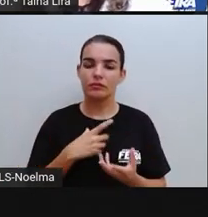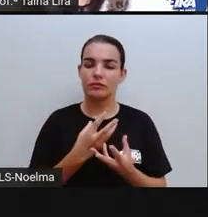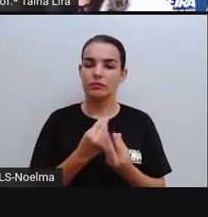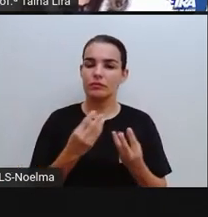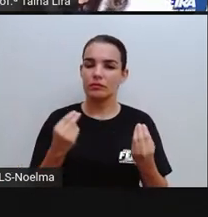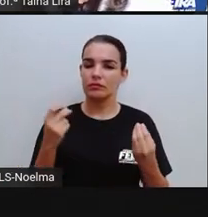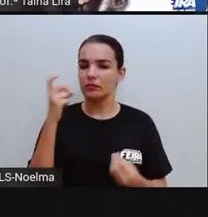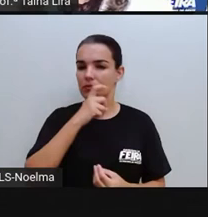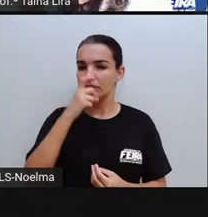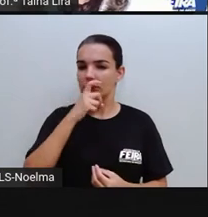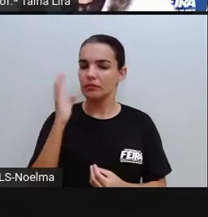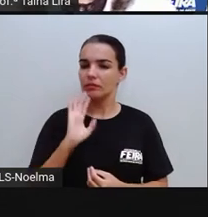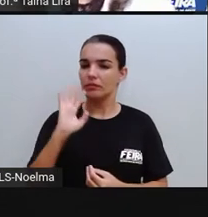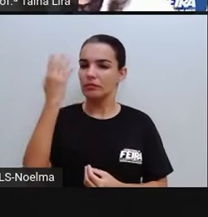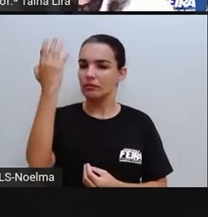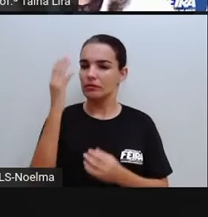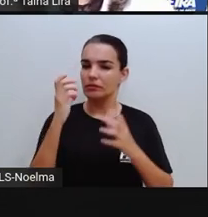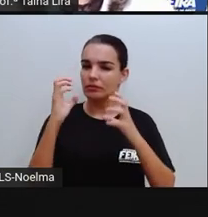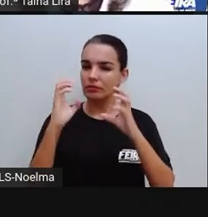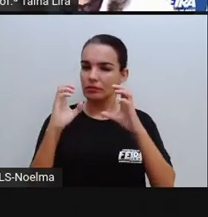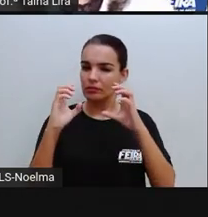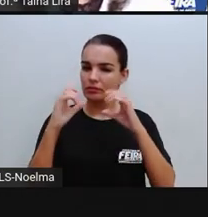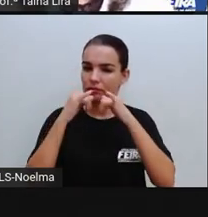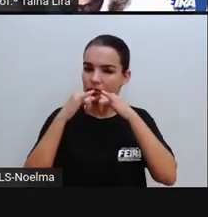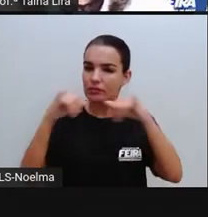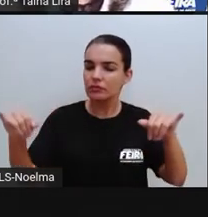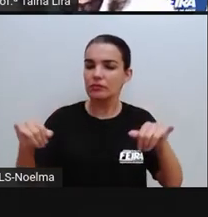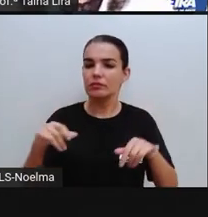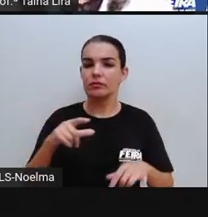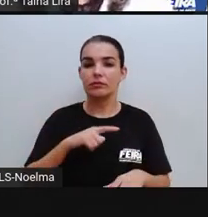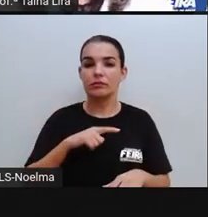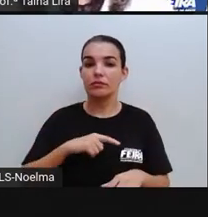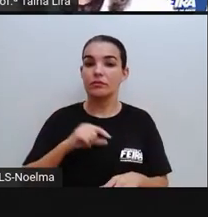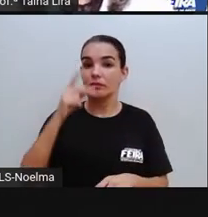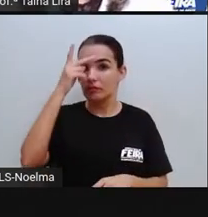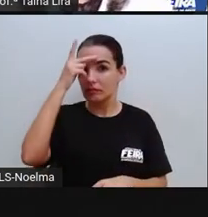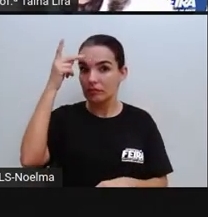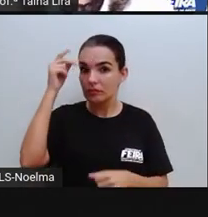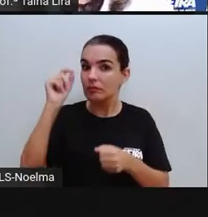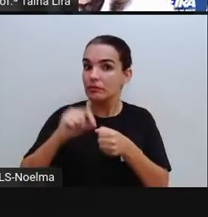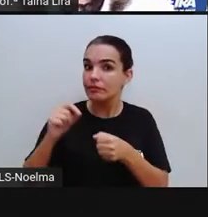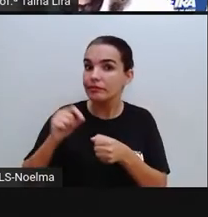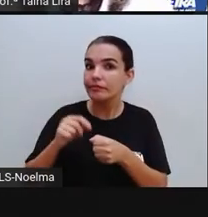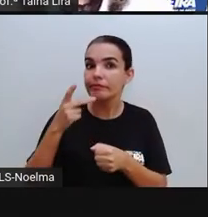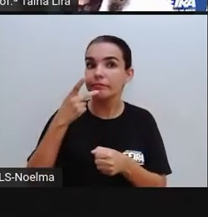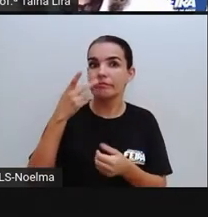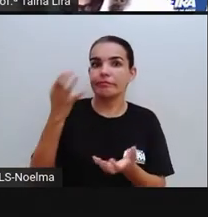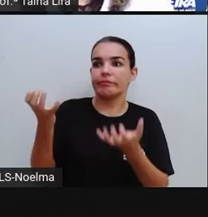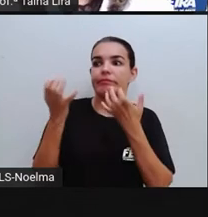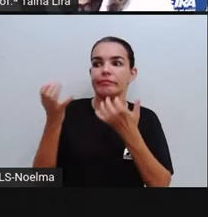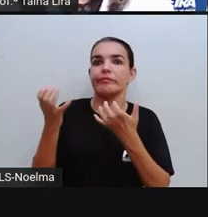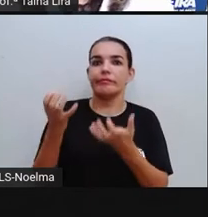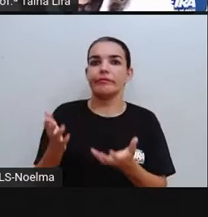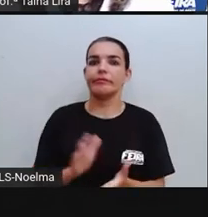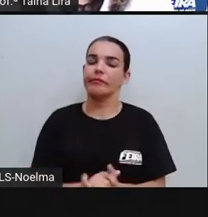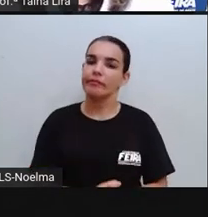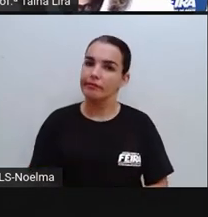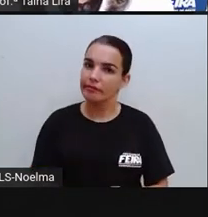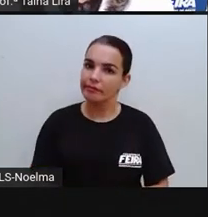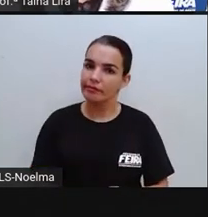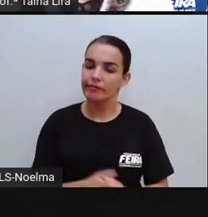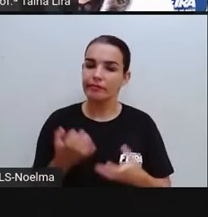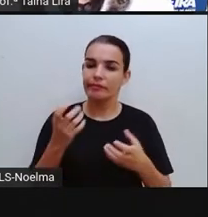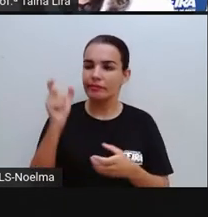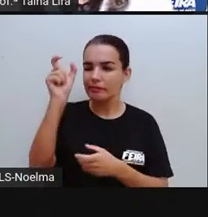falsas, tem gente que faz aí de propósito para denegrir a imagem da pessoa, tá bom?